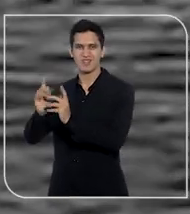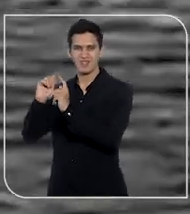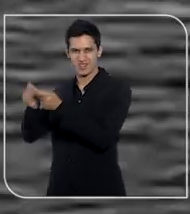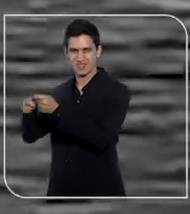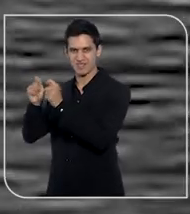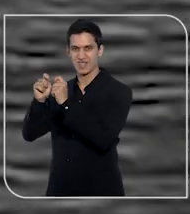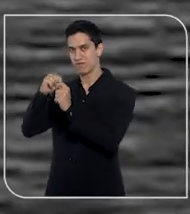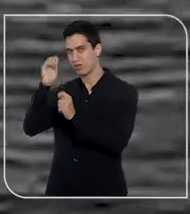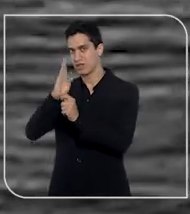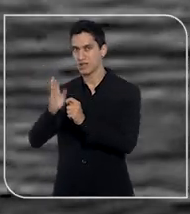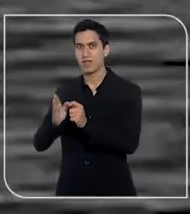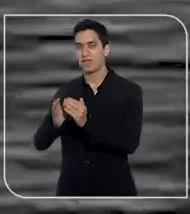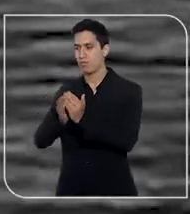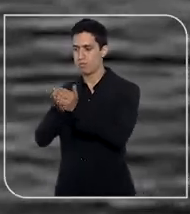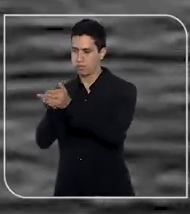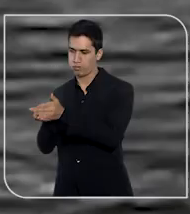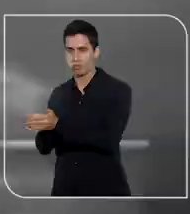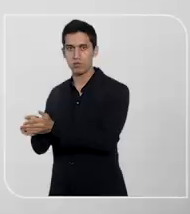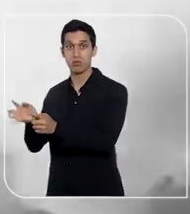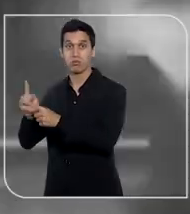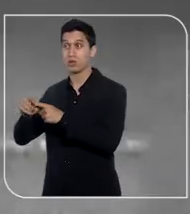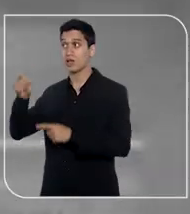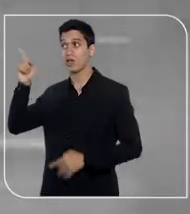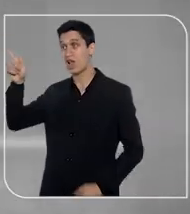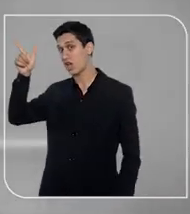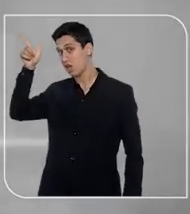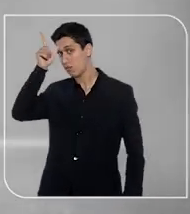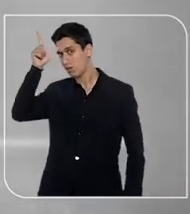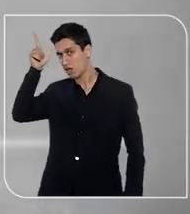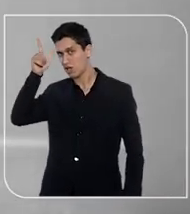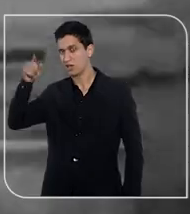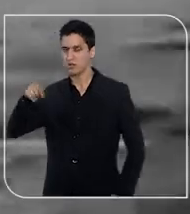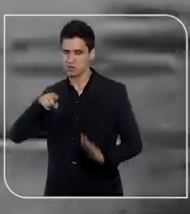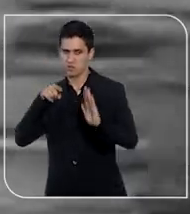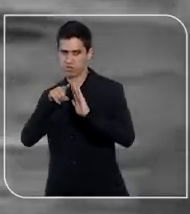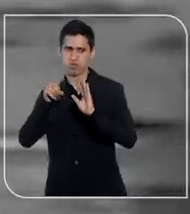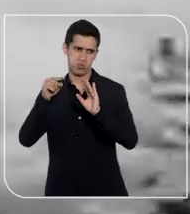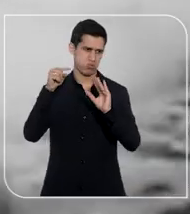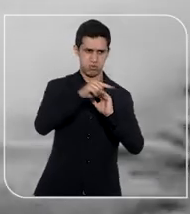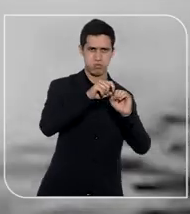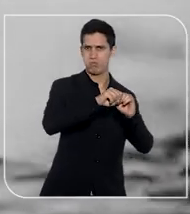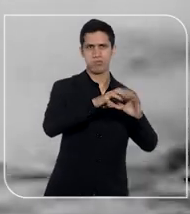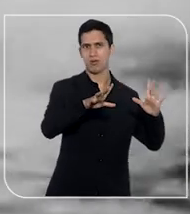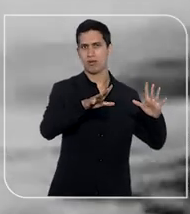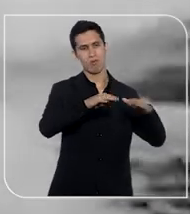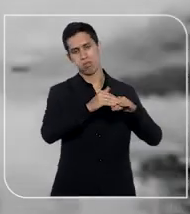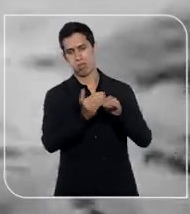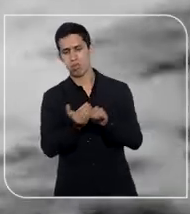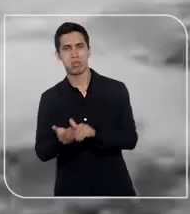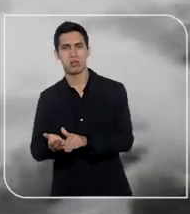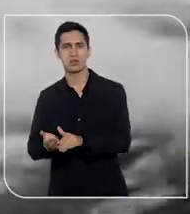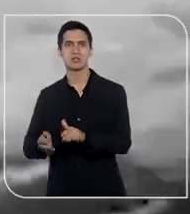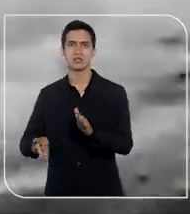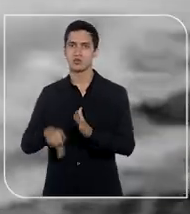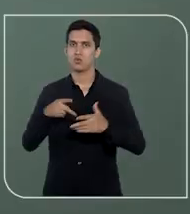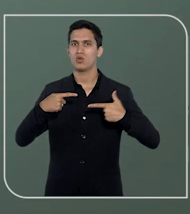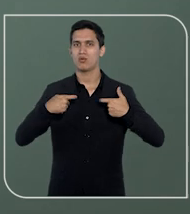brasileiro Shangri-La após ataque de submarino nazista durante a Segunda Guerra Mundial.